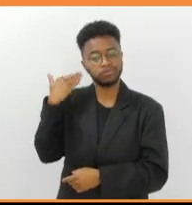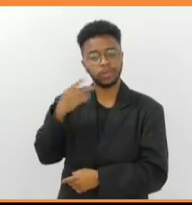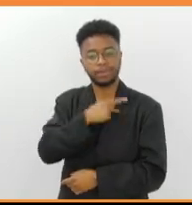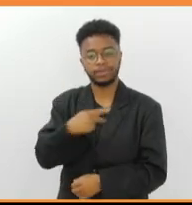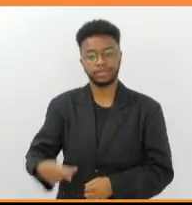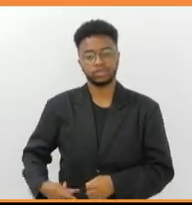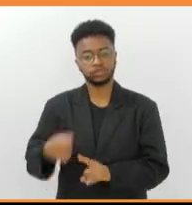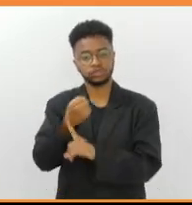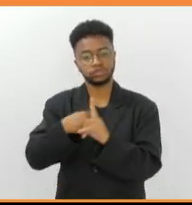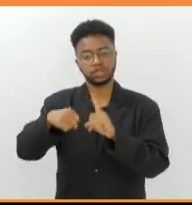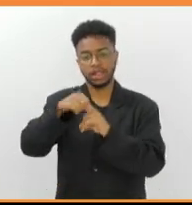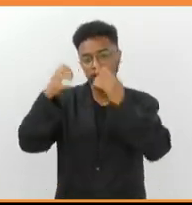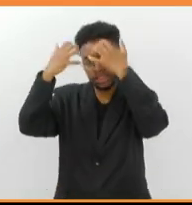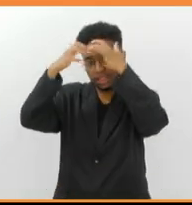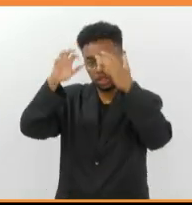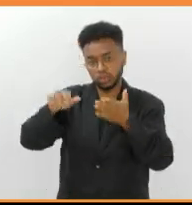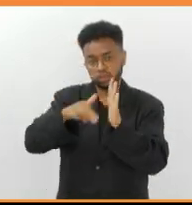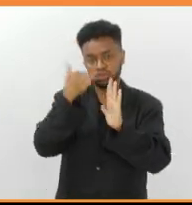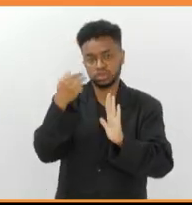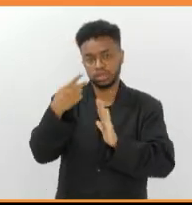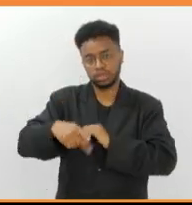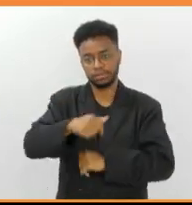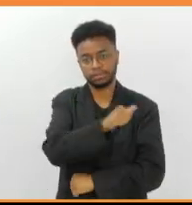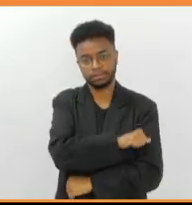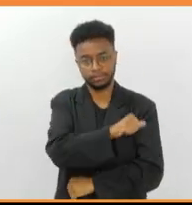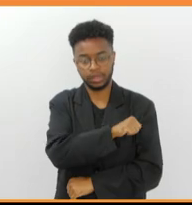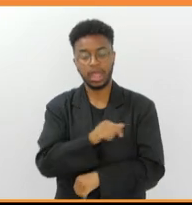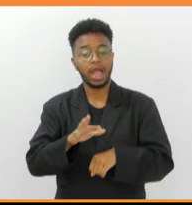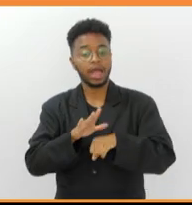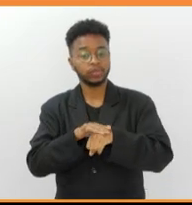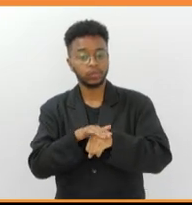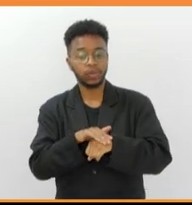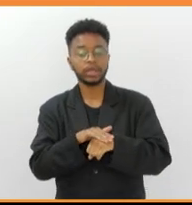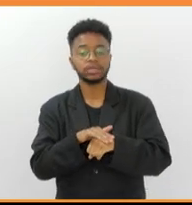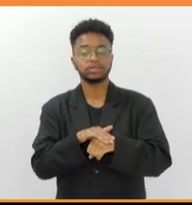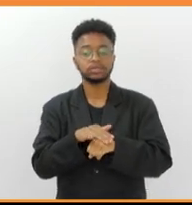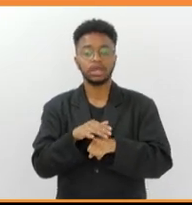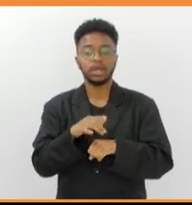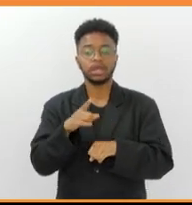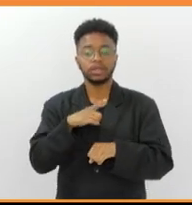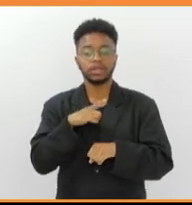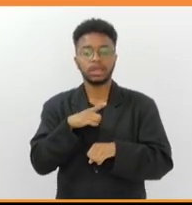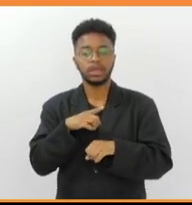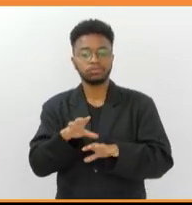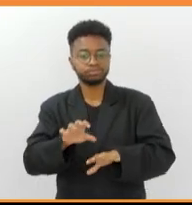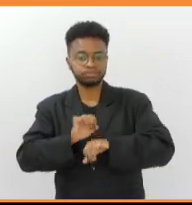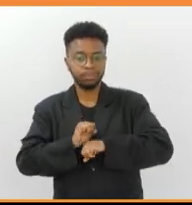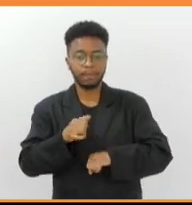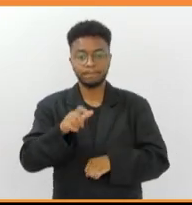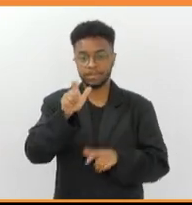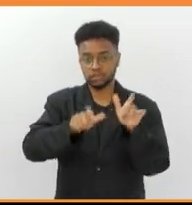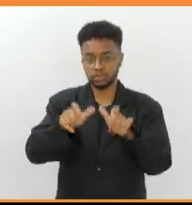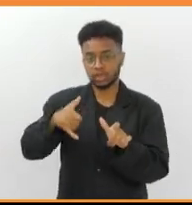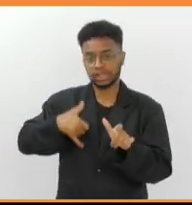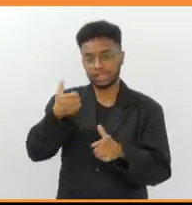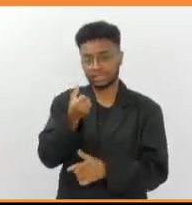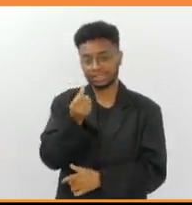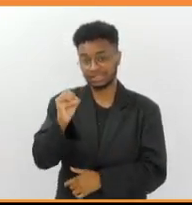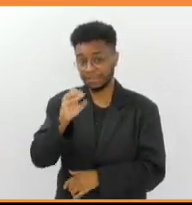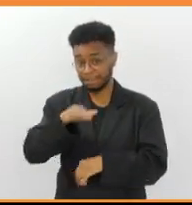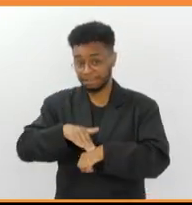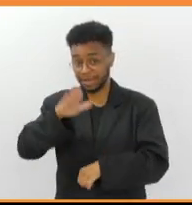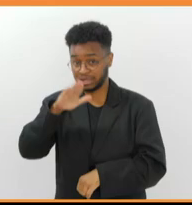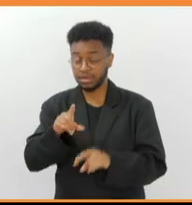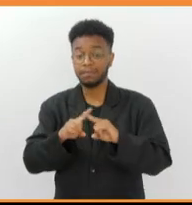Neurocirurgia do Rio de Janeiro. A doença costuma atingir pessoas acima dos 60 anos, mas o médico relata